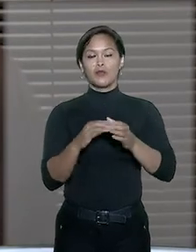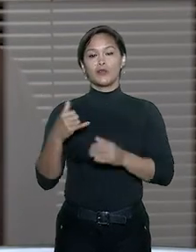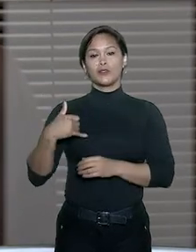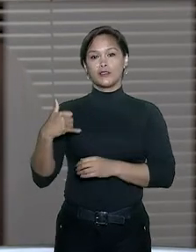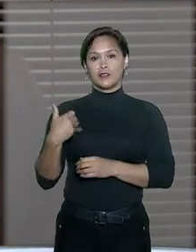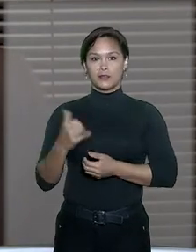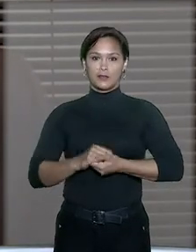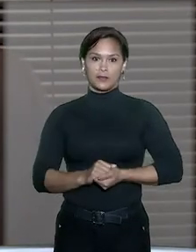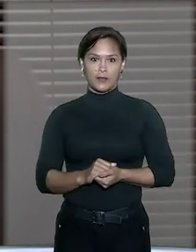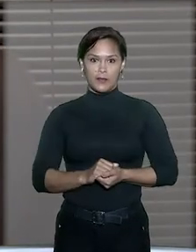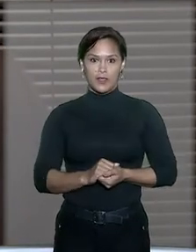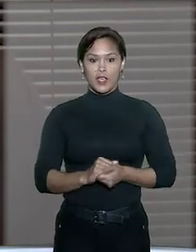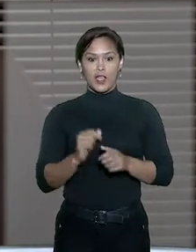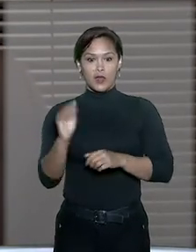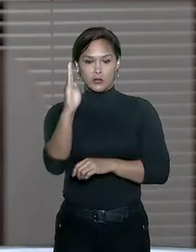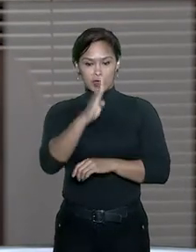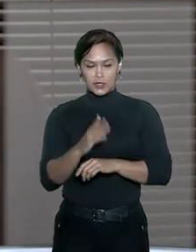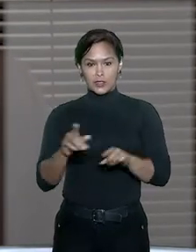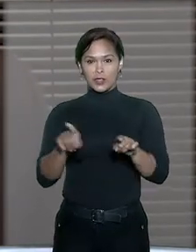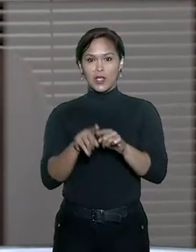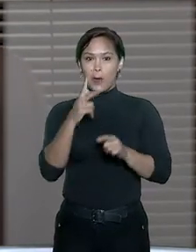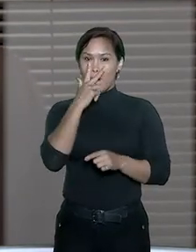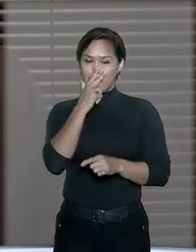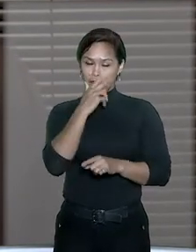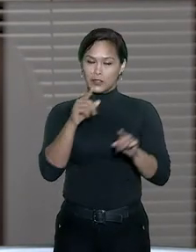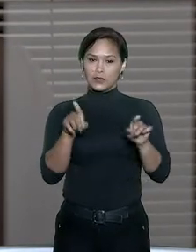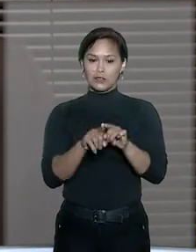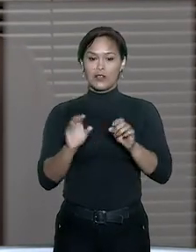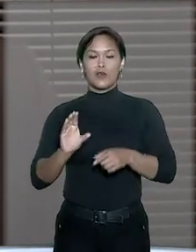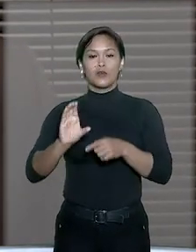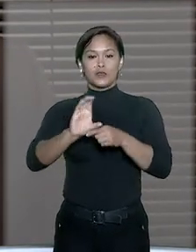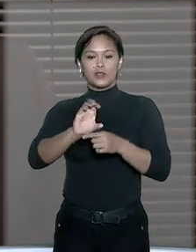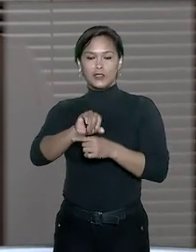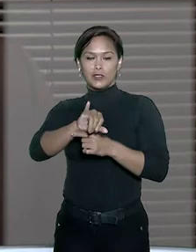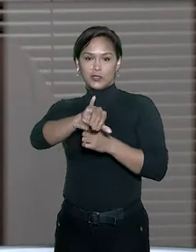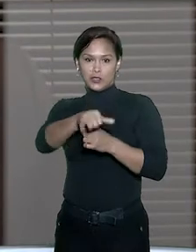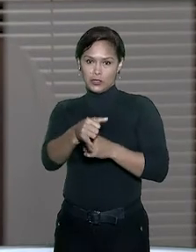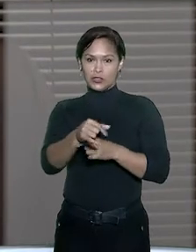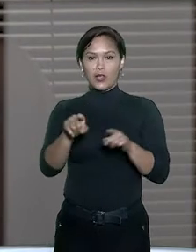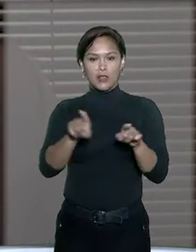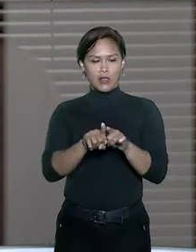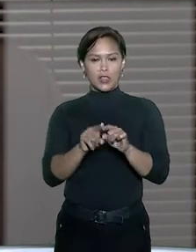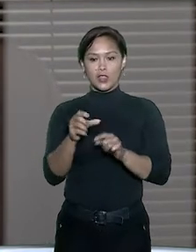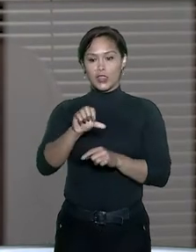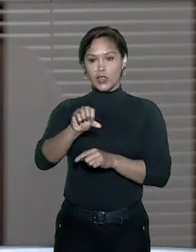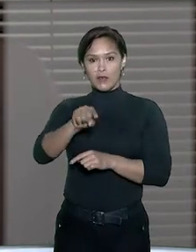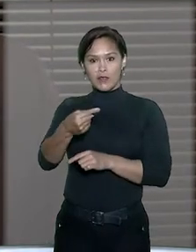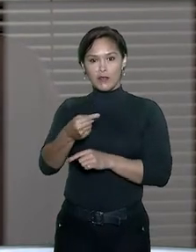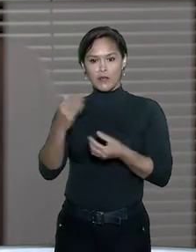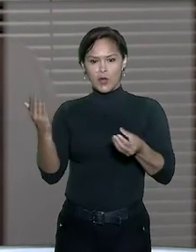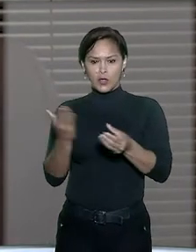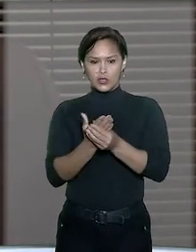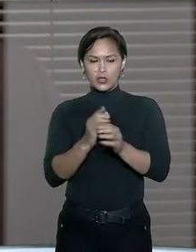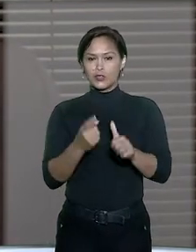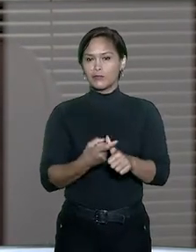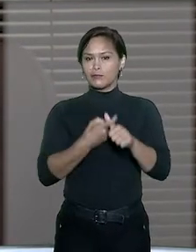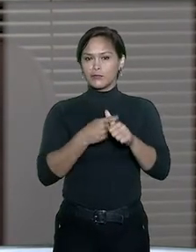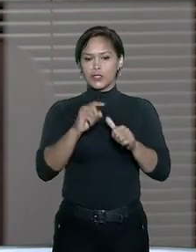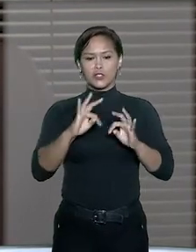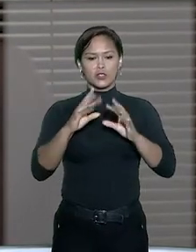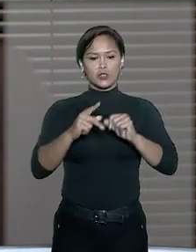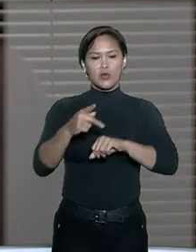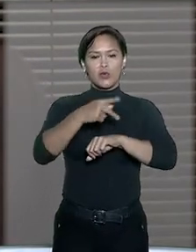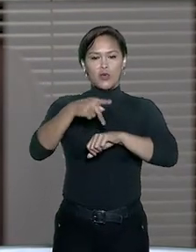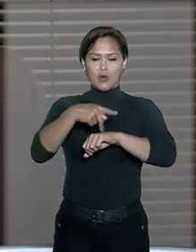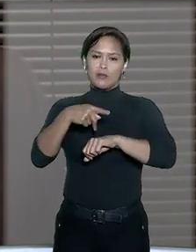Segundo o Banco Nacional de Demandas Repetitivas do Conselho Nacional de Justiça, pelo menos 9 mil ações estão suspensas em todo o